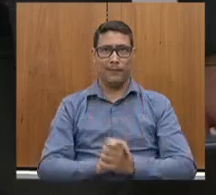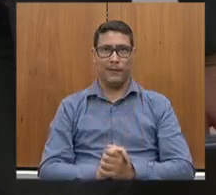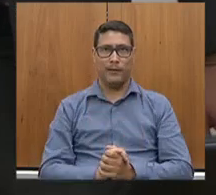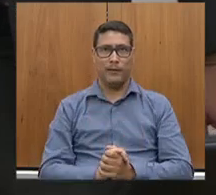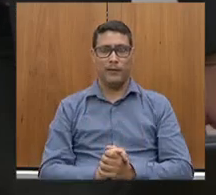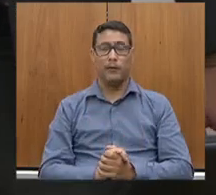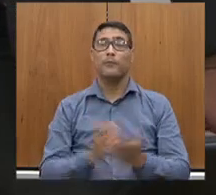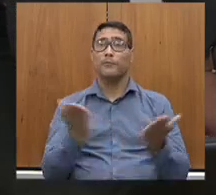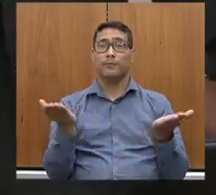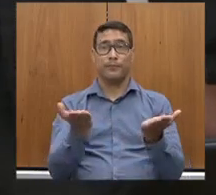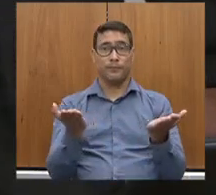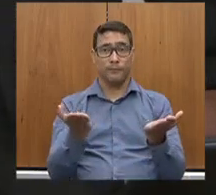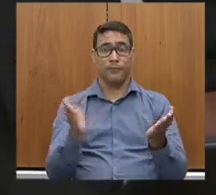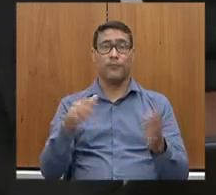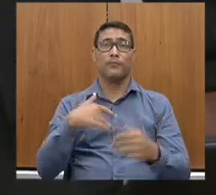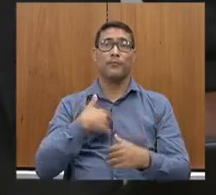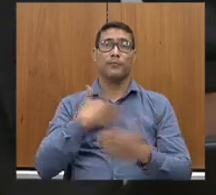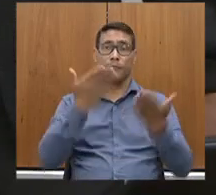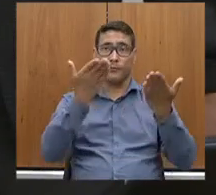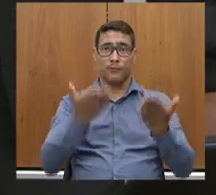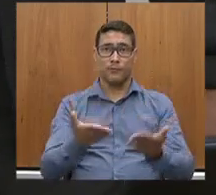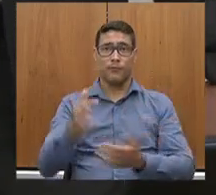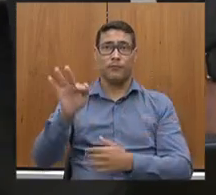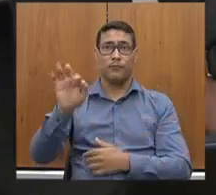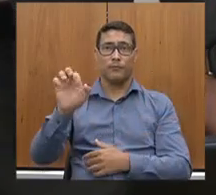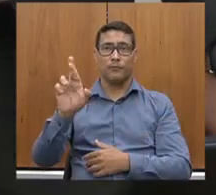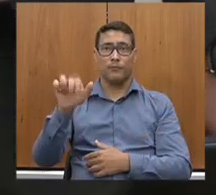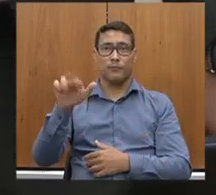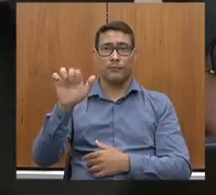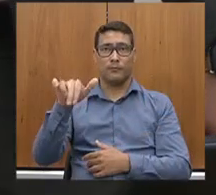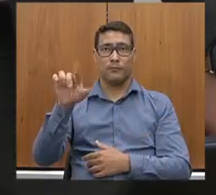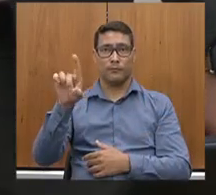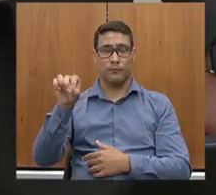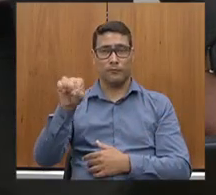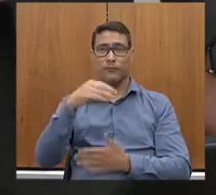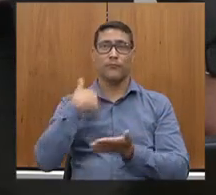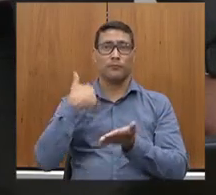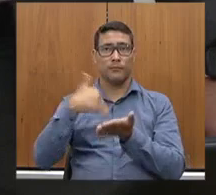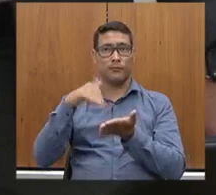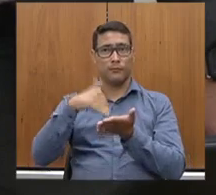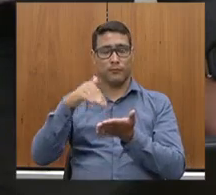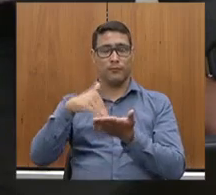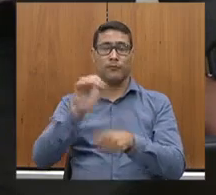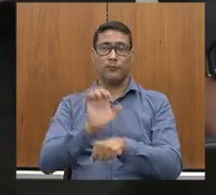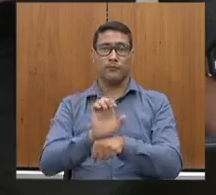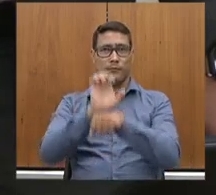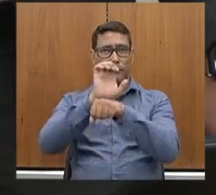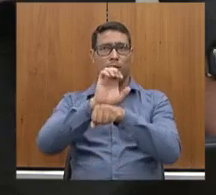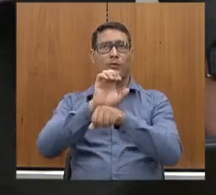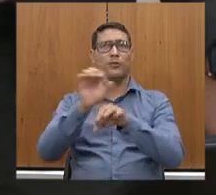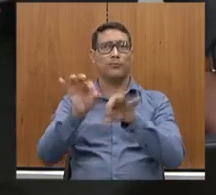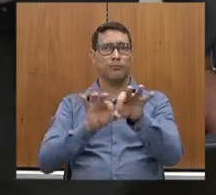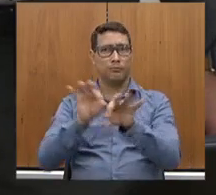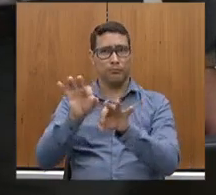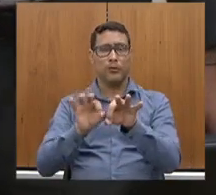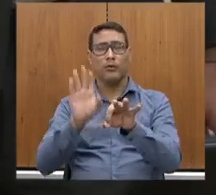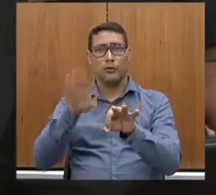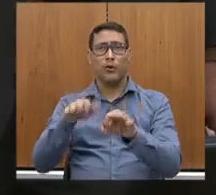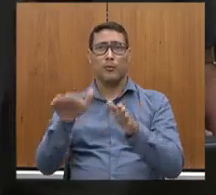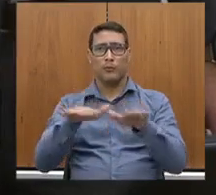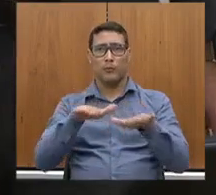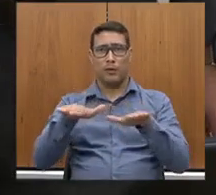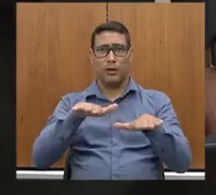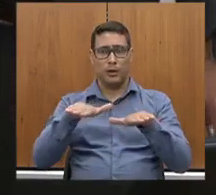Passo a palavra para o excelentíssimo senhor Fernando Marcato, secretário de Estado de Infraestrutura e Mobilidade, que disporá de até